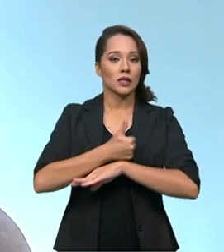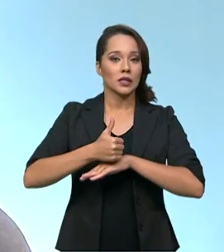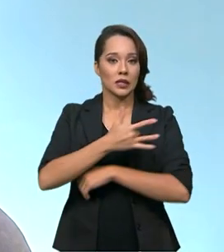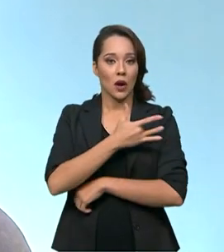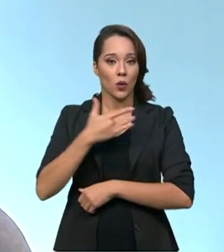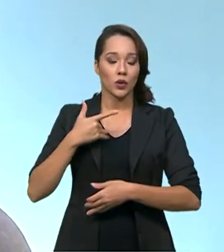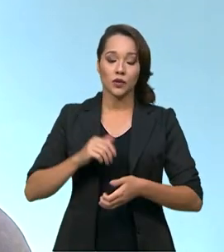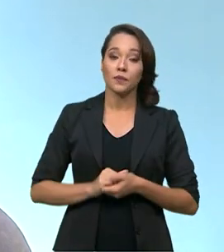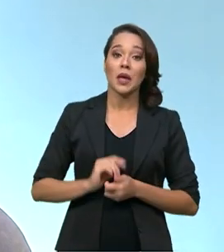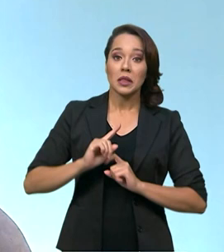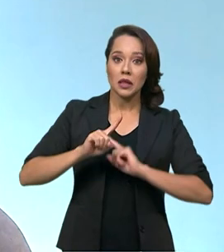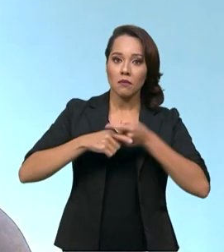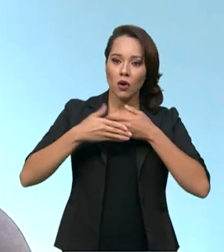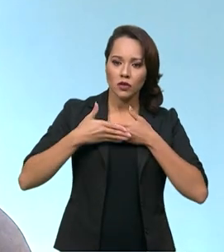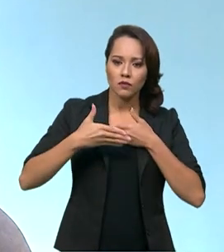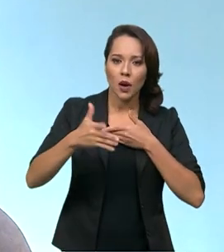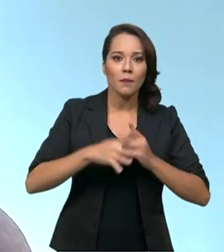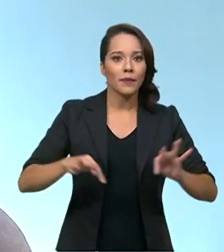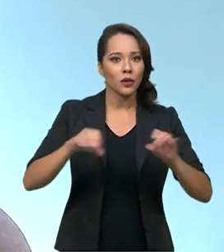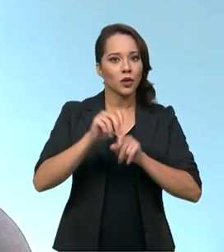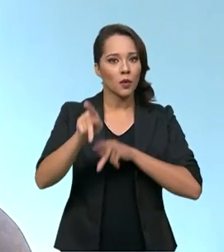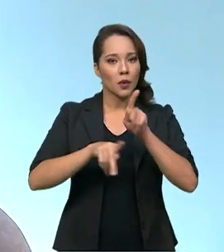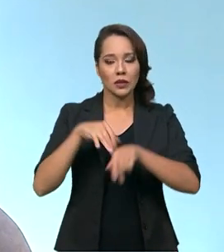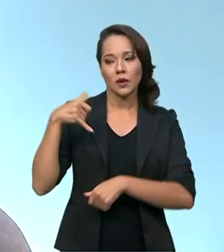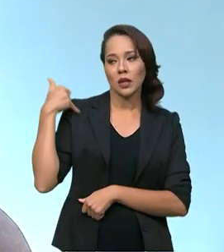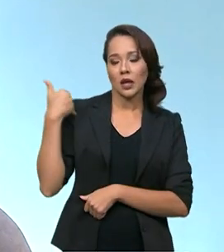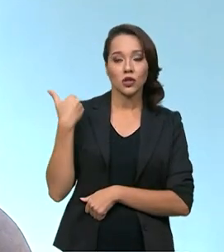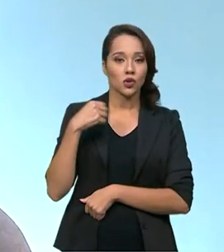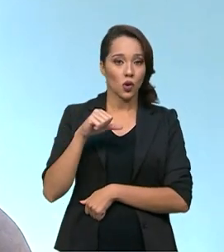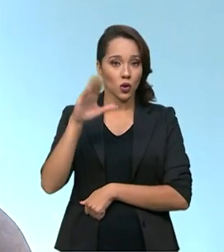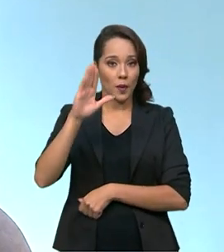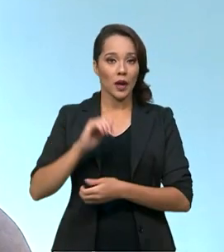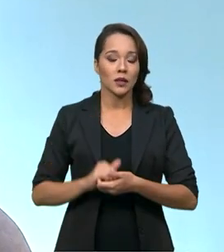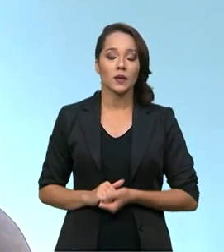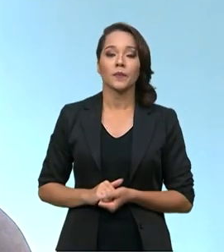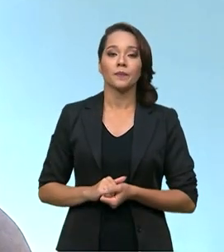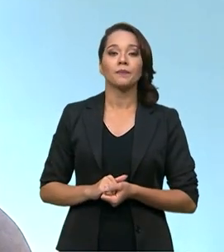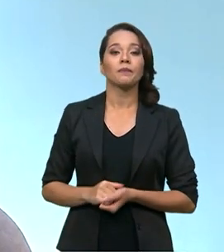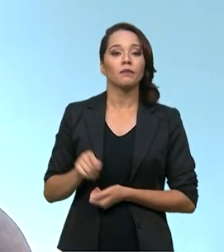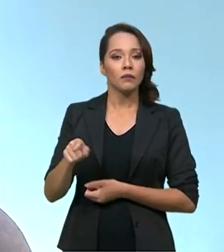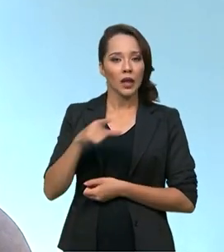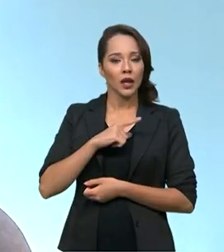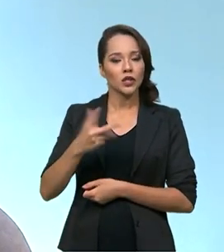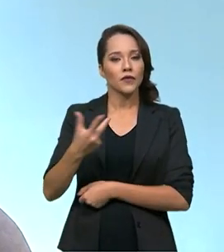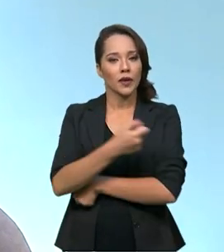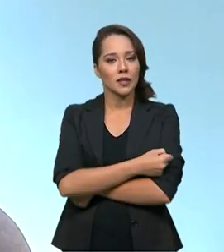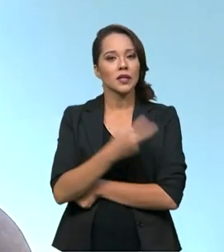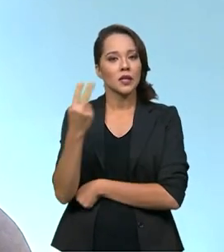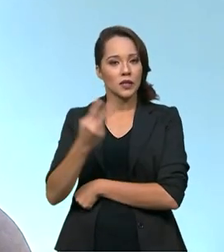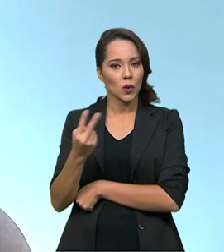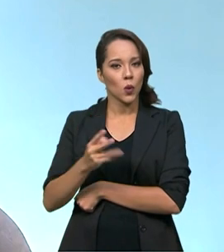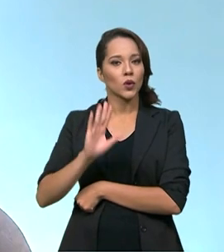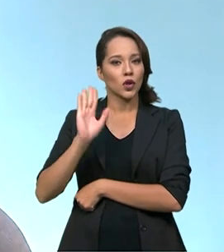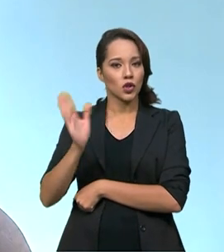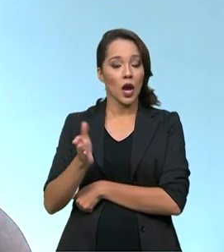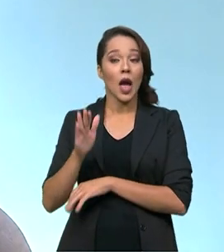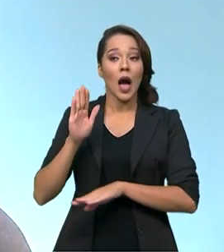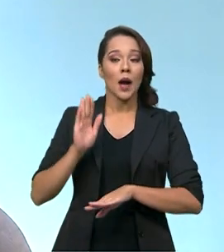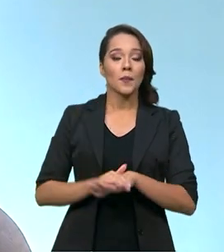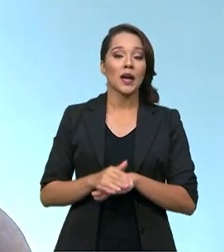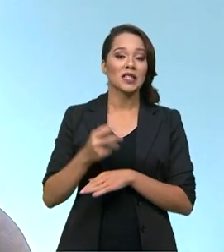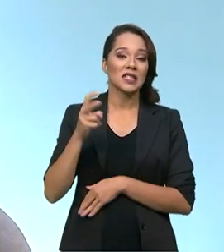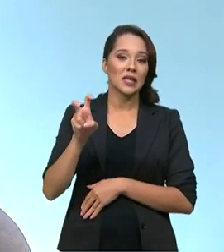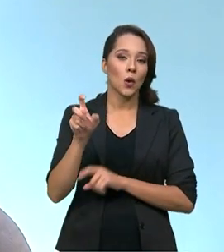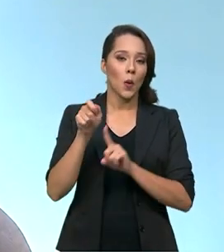estendemos para toda a população acima de 18 anos, que havia tomado a segunda dose há mais de